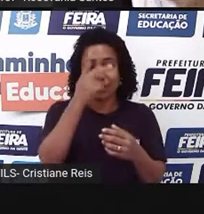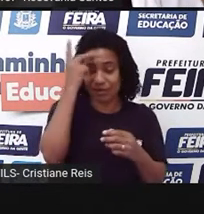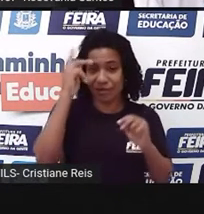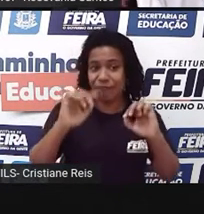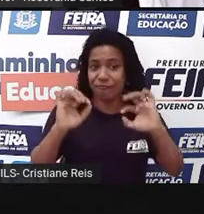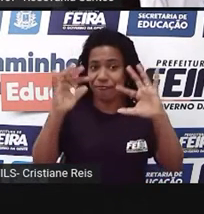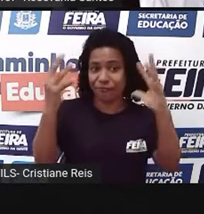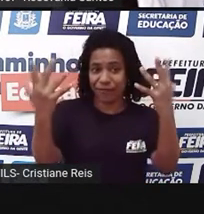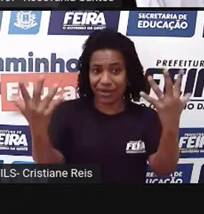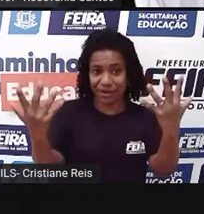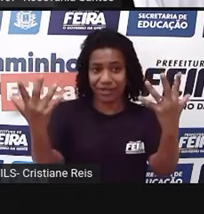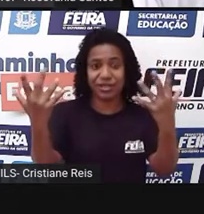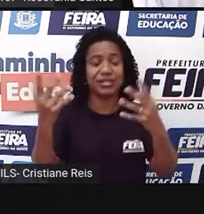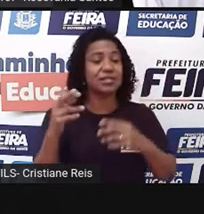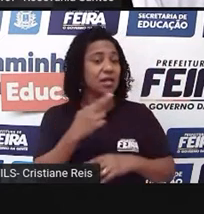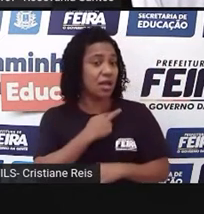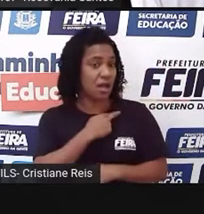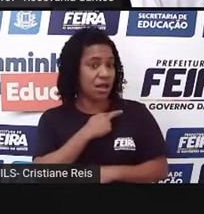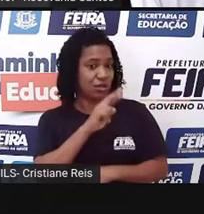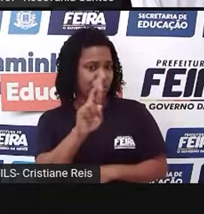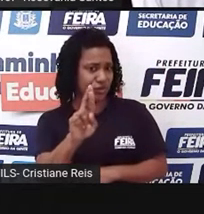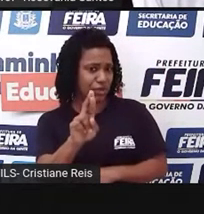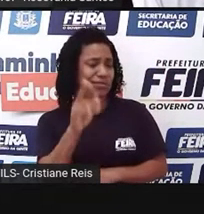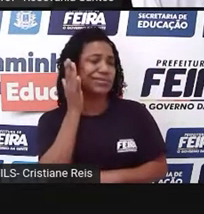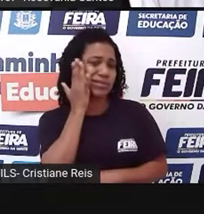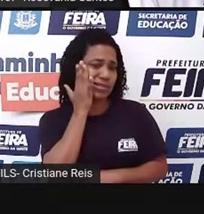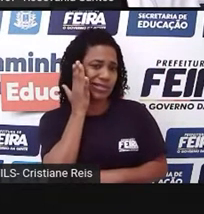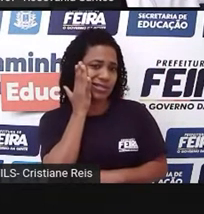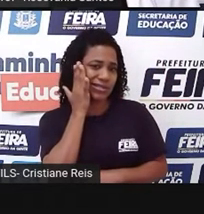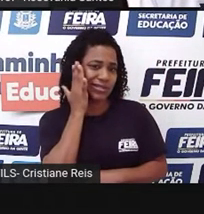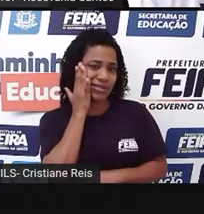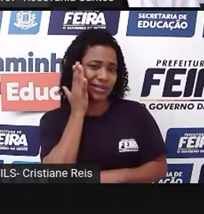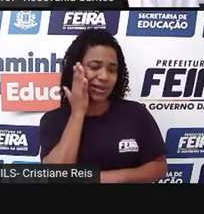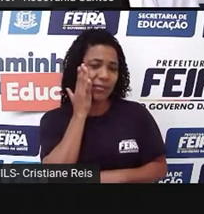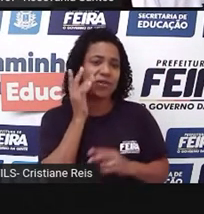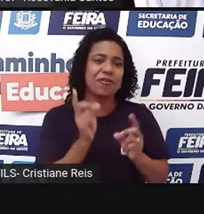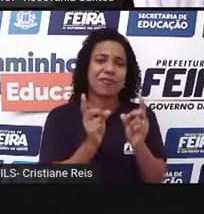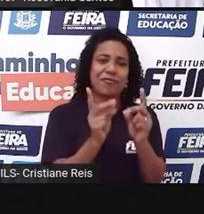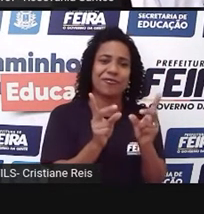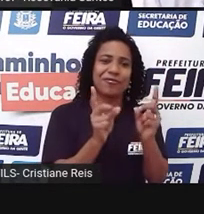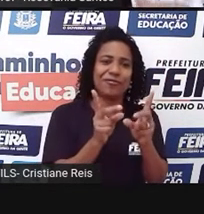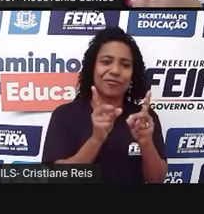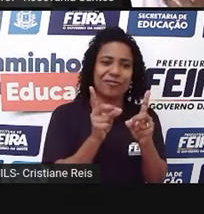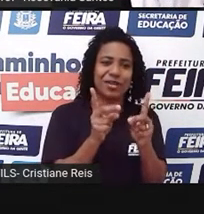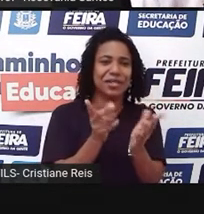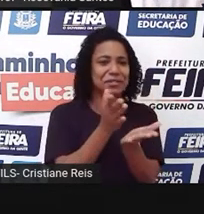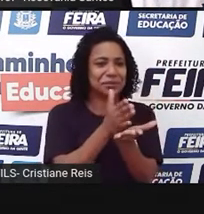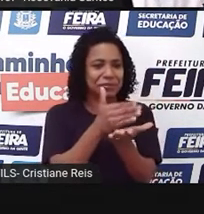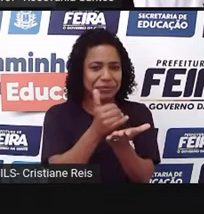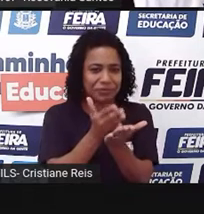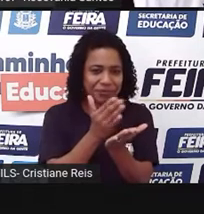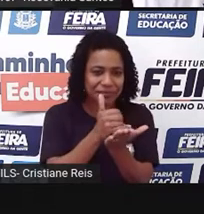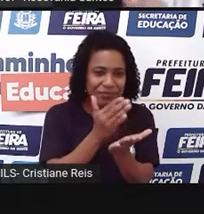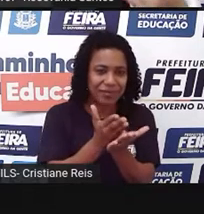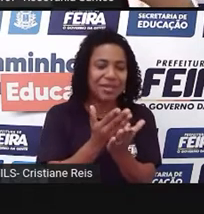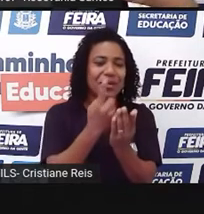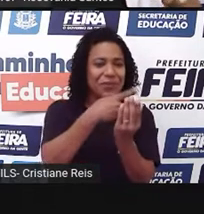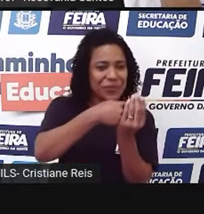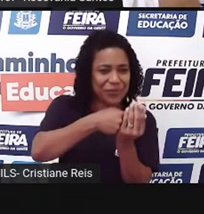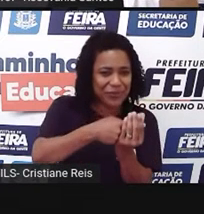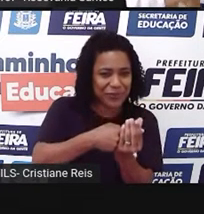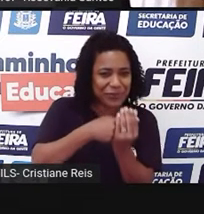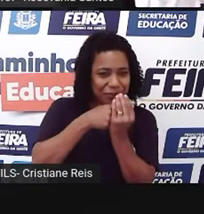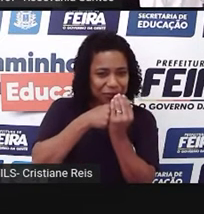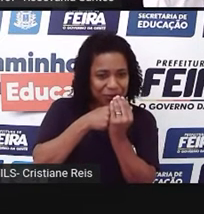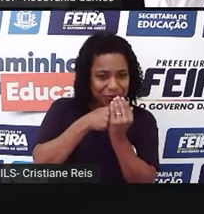festas religiosas, sabe que sempre se vende alguma coisinha, né. Sempre tem, vendendo um cachorro quente,